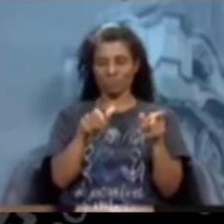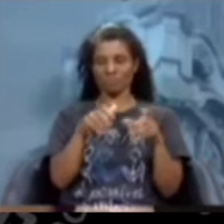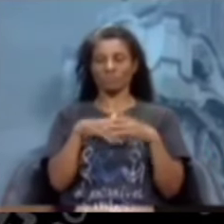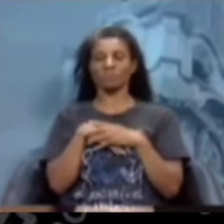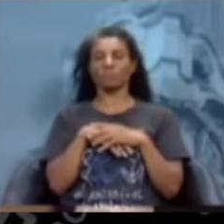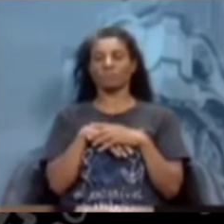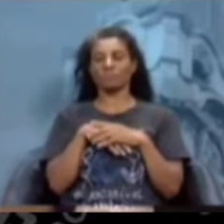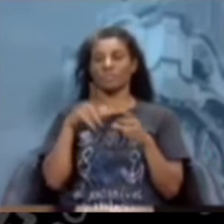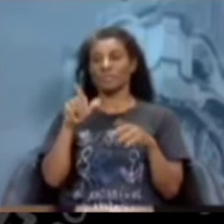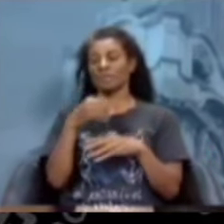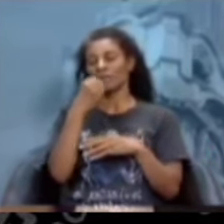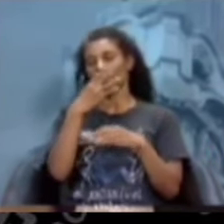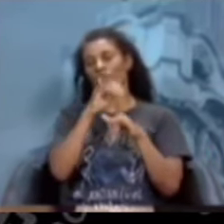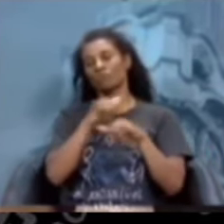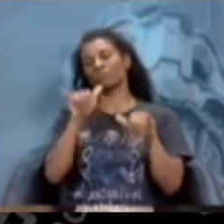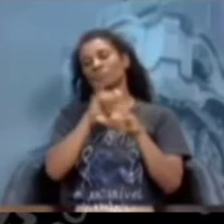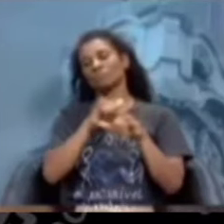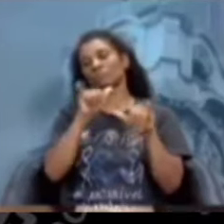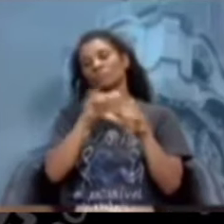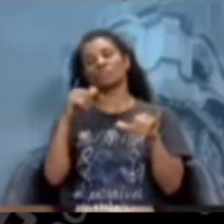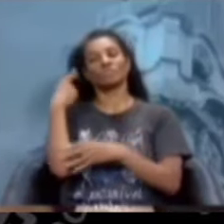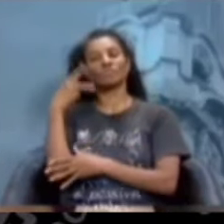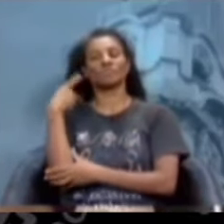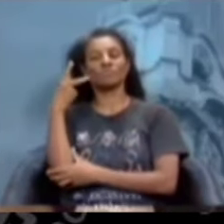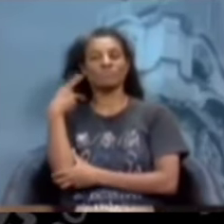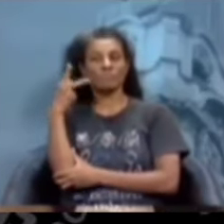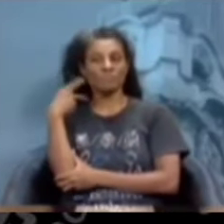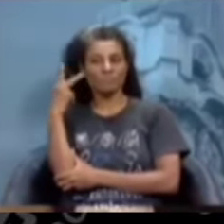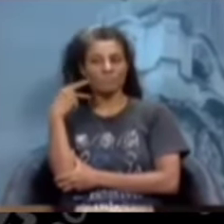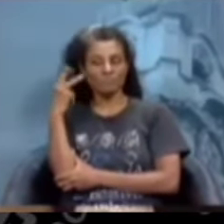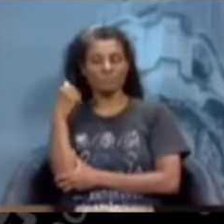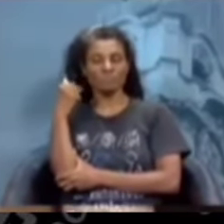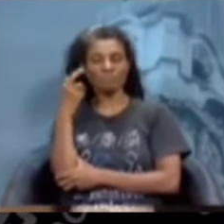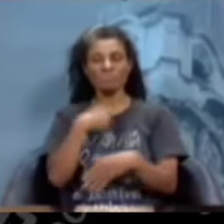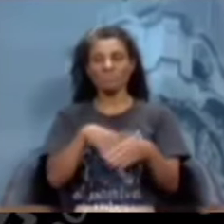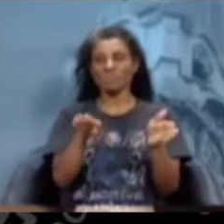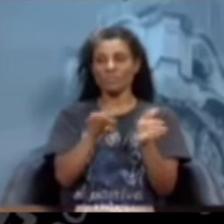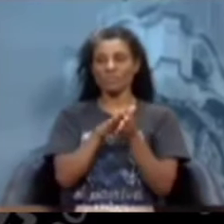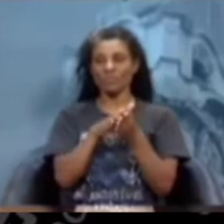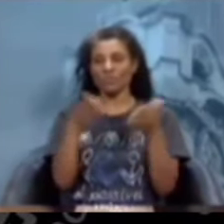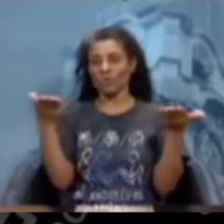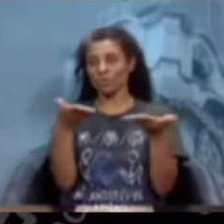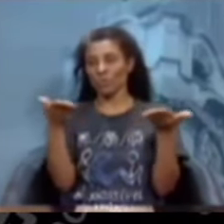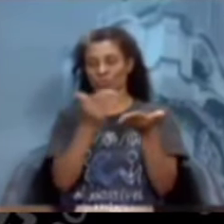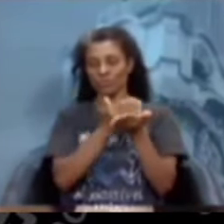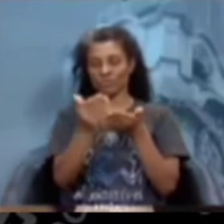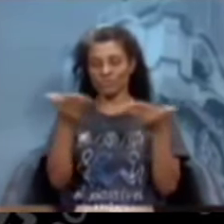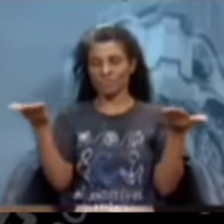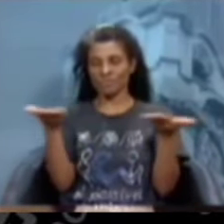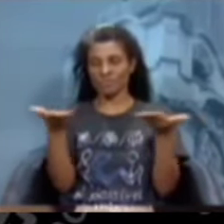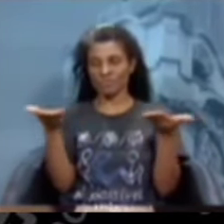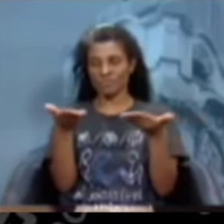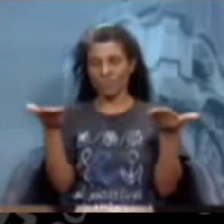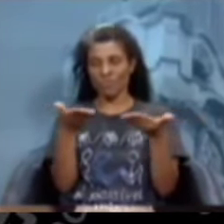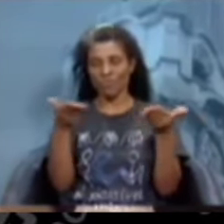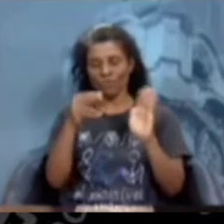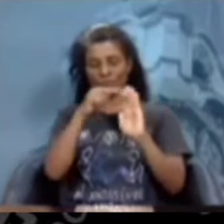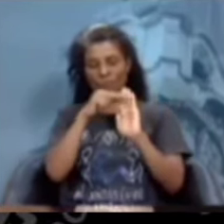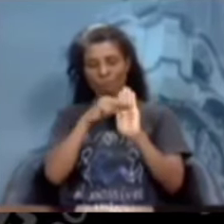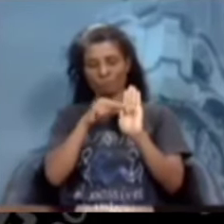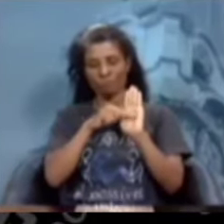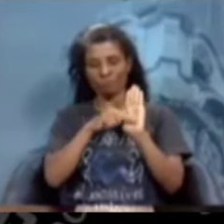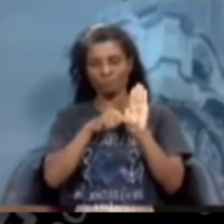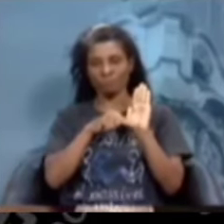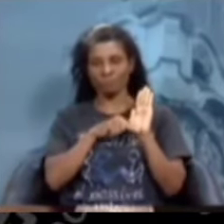É bom informar aí, vereadoras que estão chegando na casa hoje, essa normativa, ainda